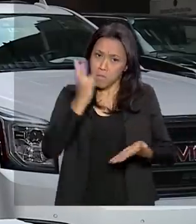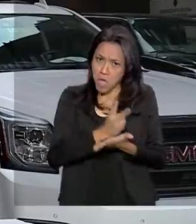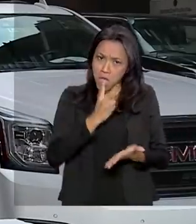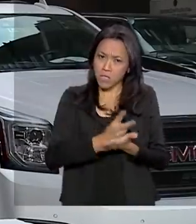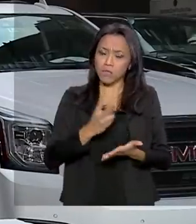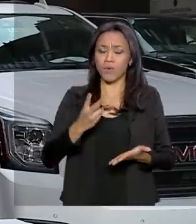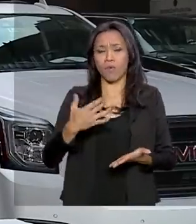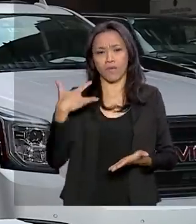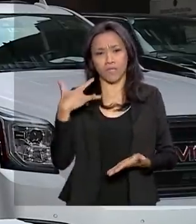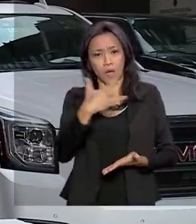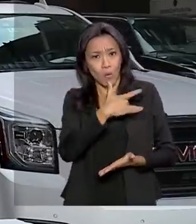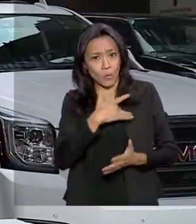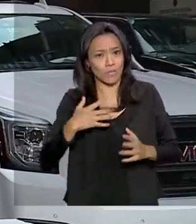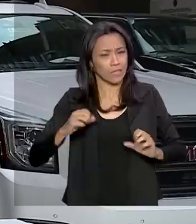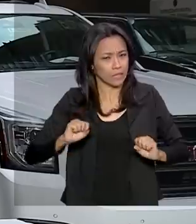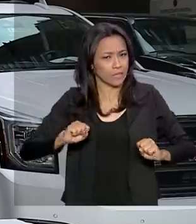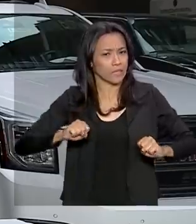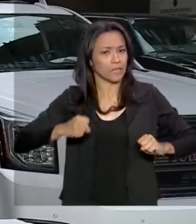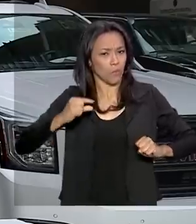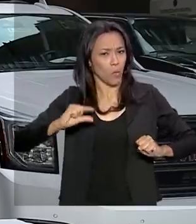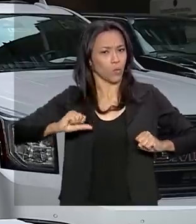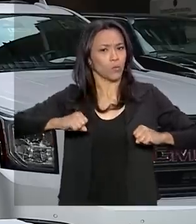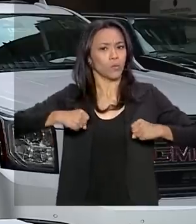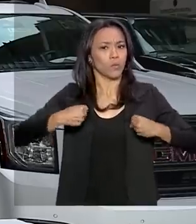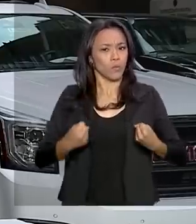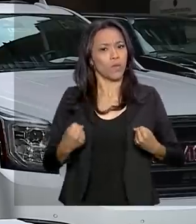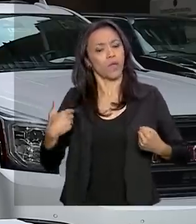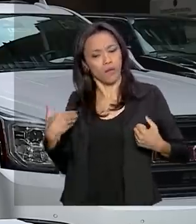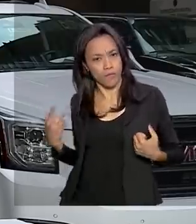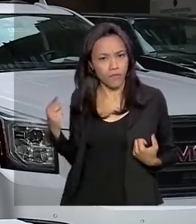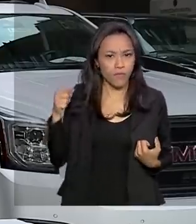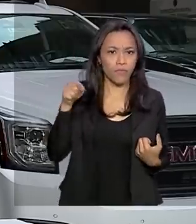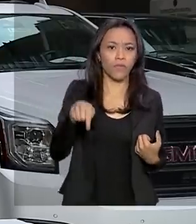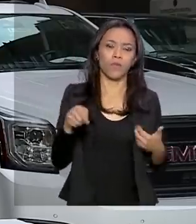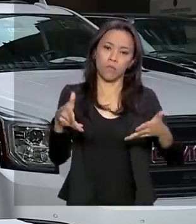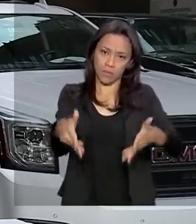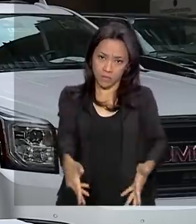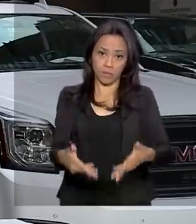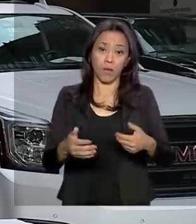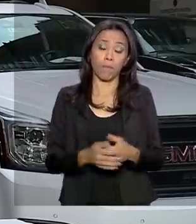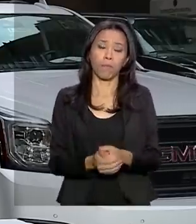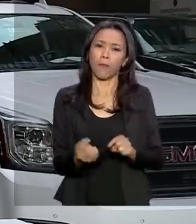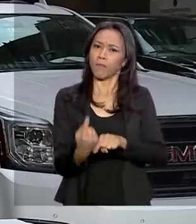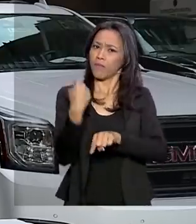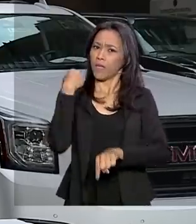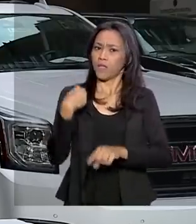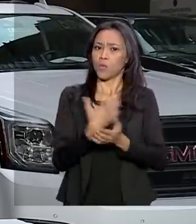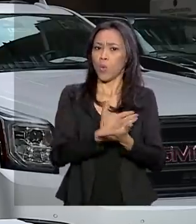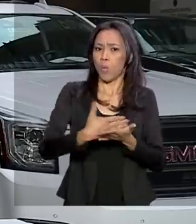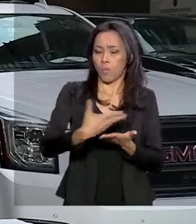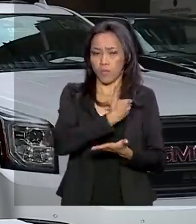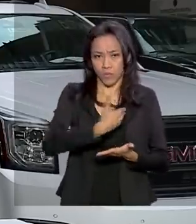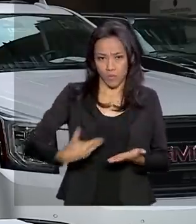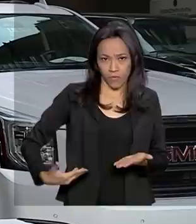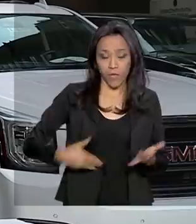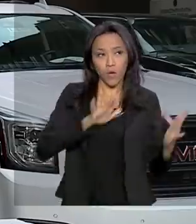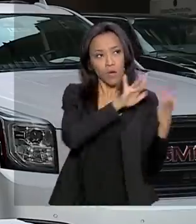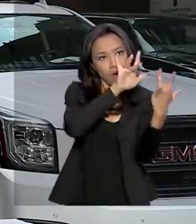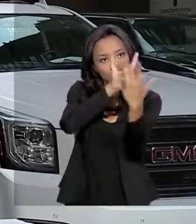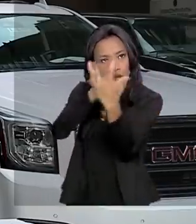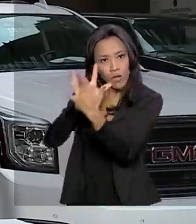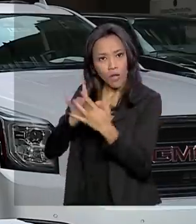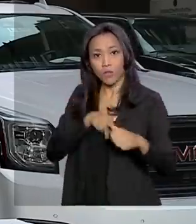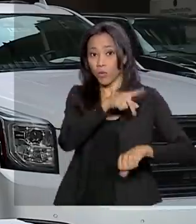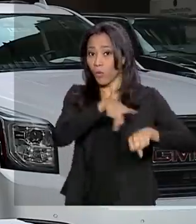aqui para Nova Iorque para fazer parte desse momento. Aliás, desde o início do governo, relações com outros países